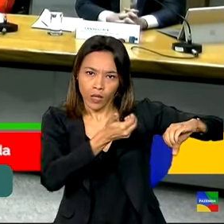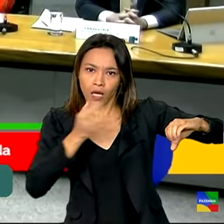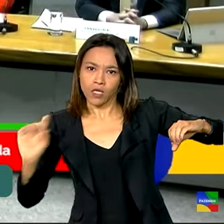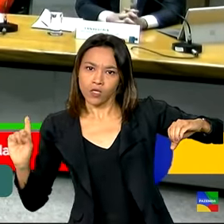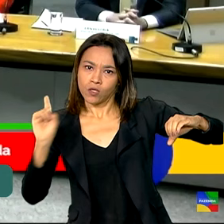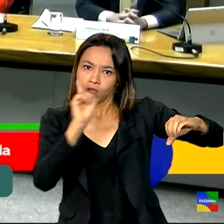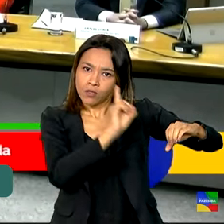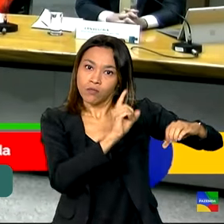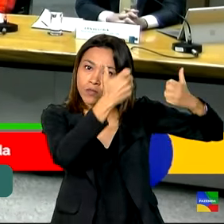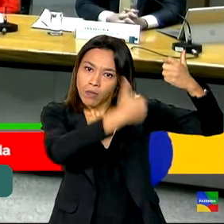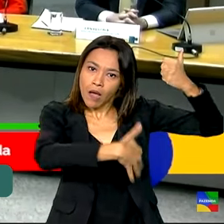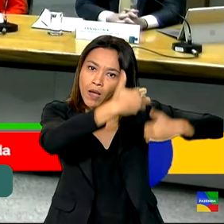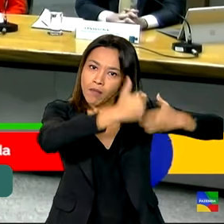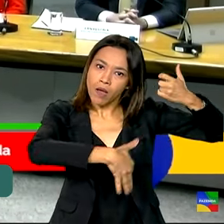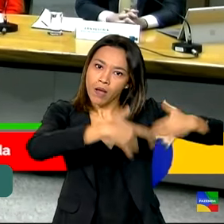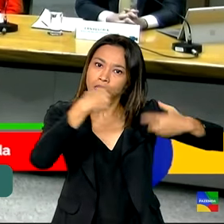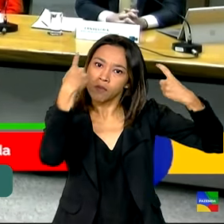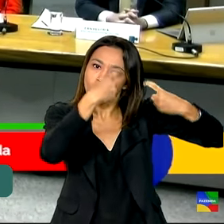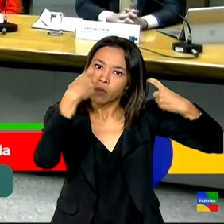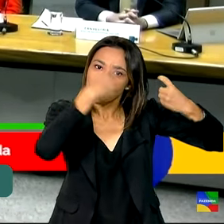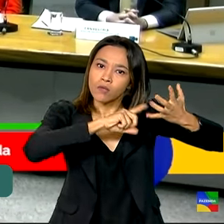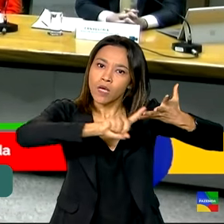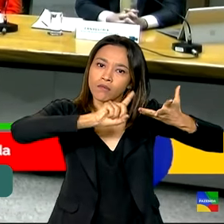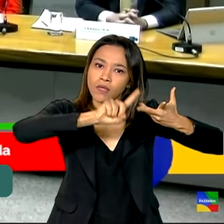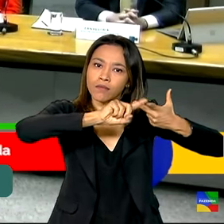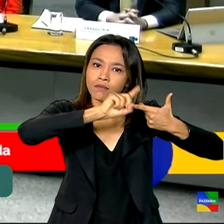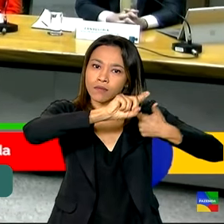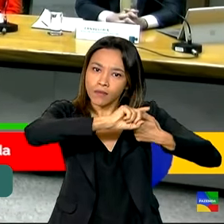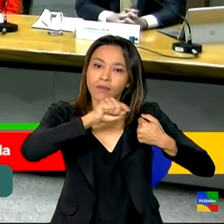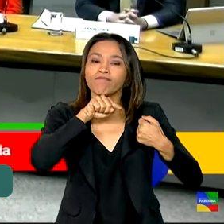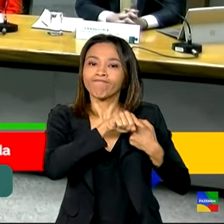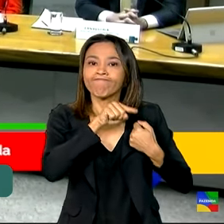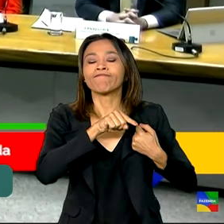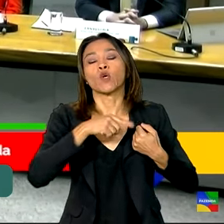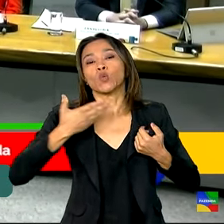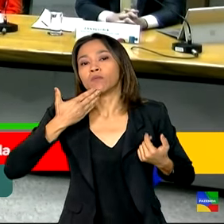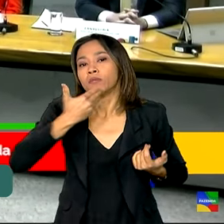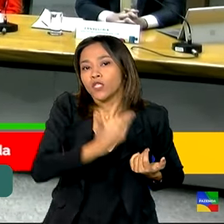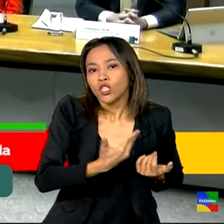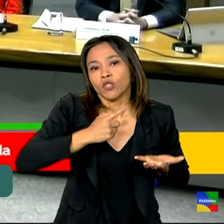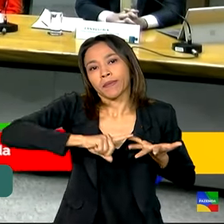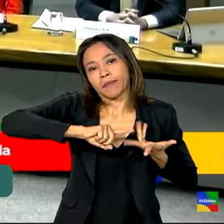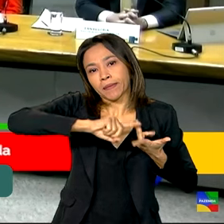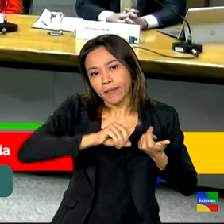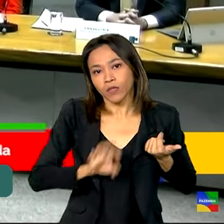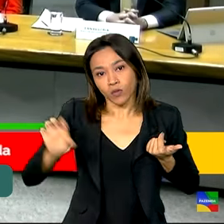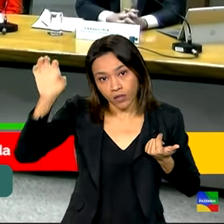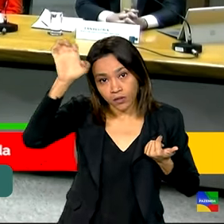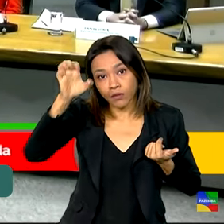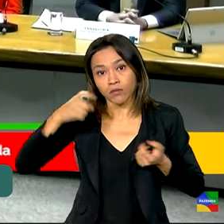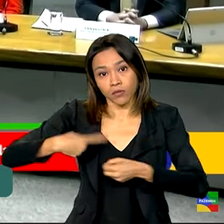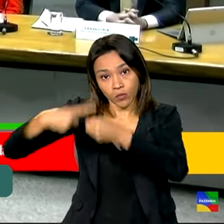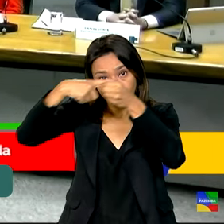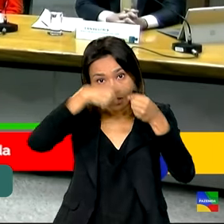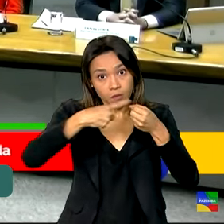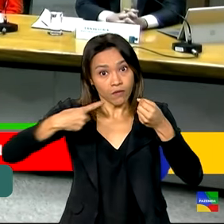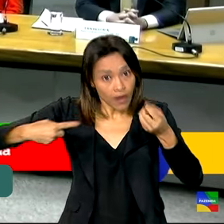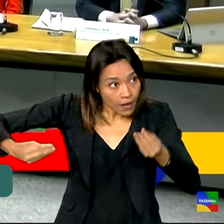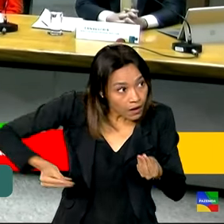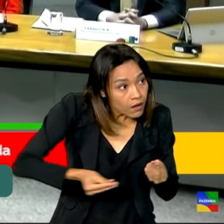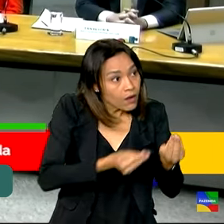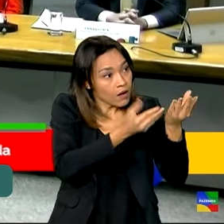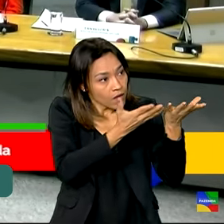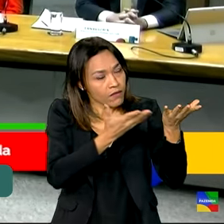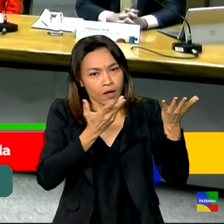as preocupações legítimas, as demandas de estados e municípios e levar, da